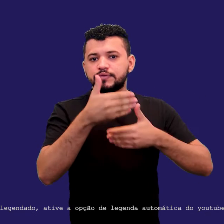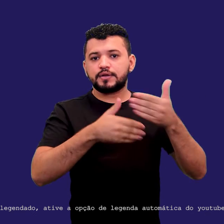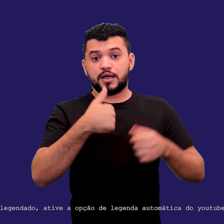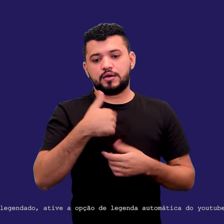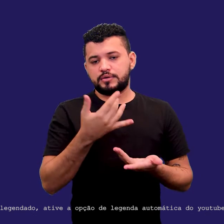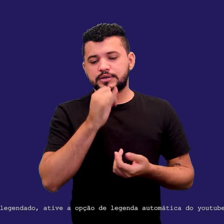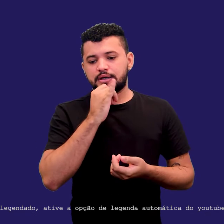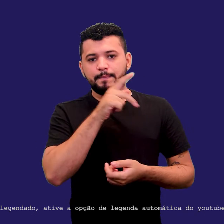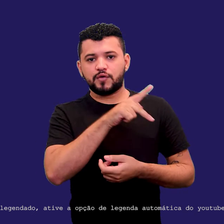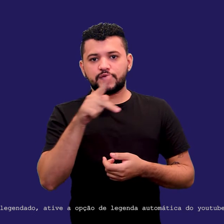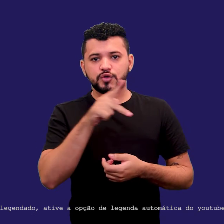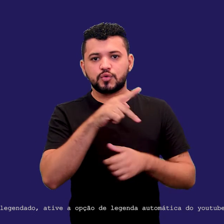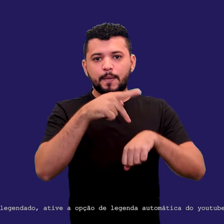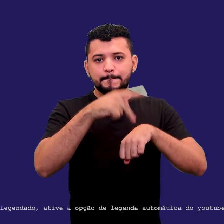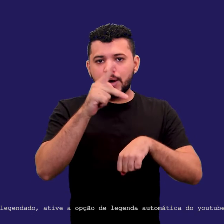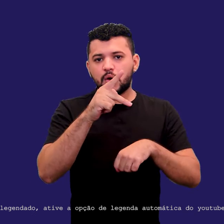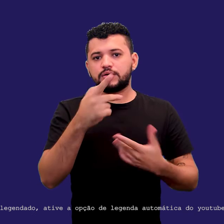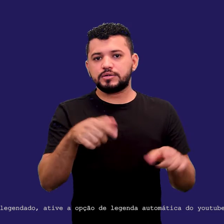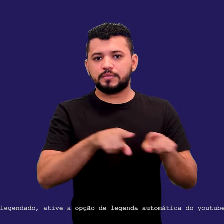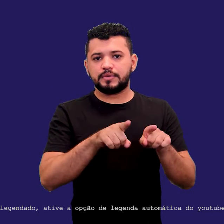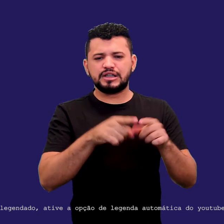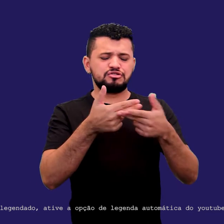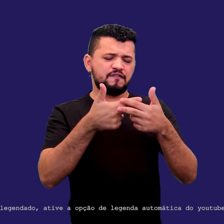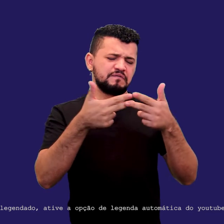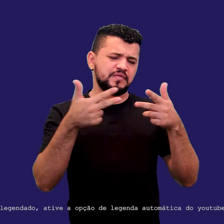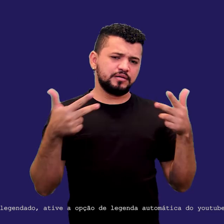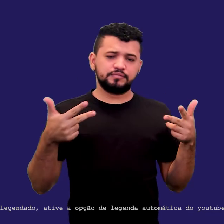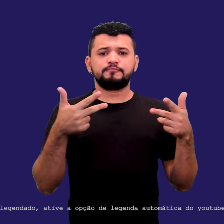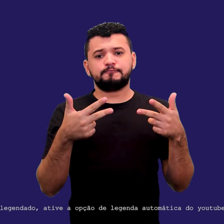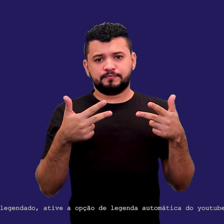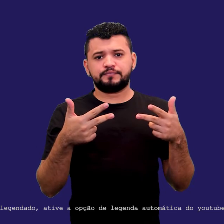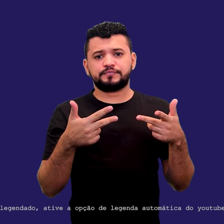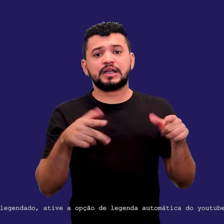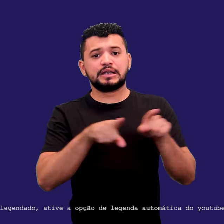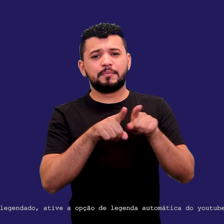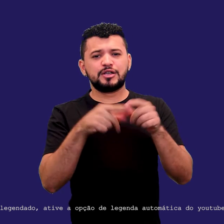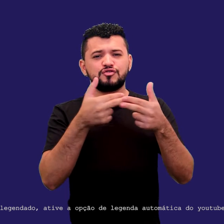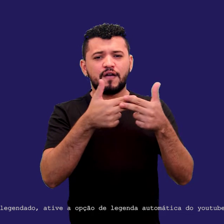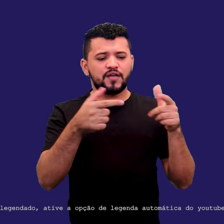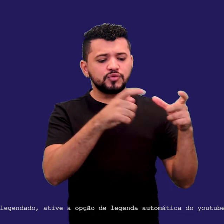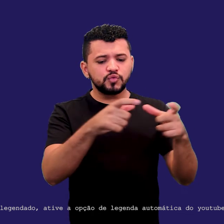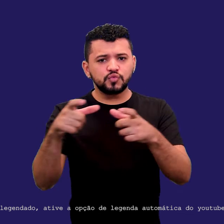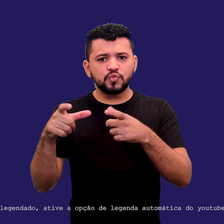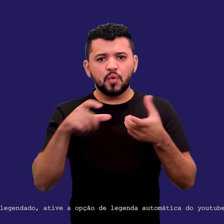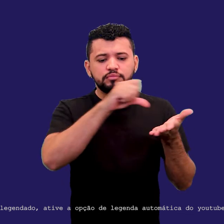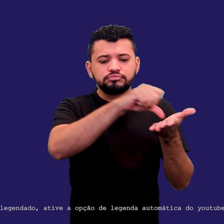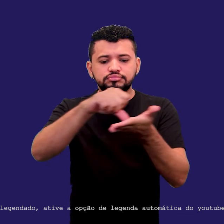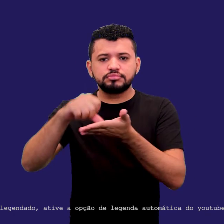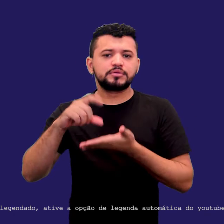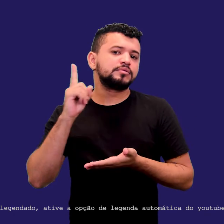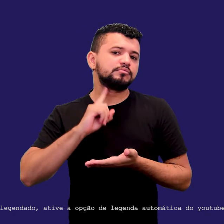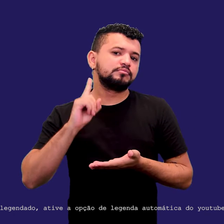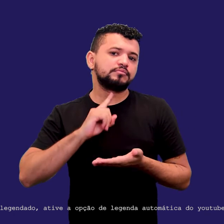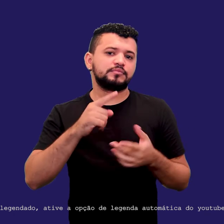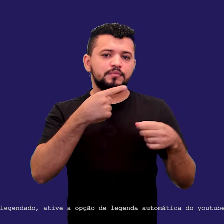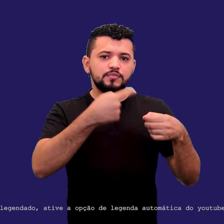MBAs do SENAC, em vários MBAs e em várias localidades do Estado de Minas Gerais. Os cursos